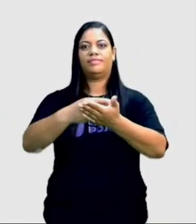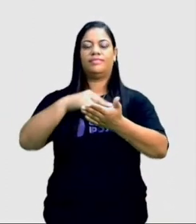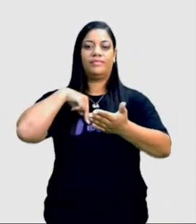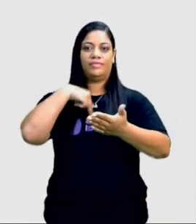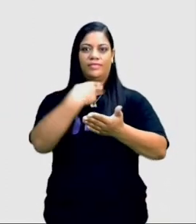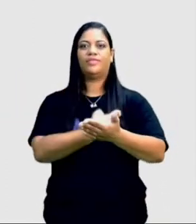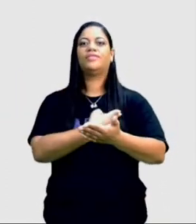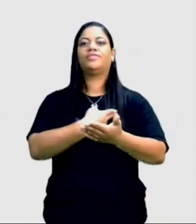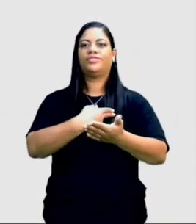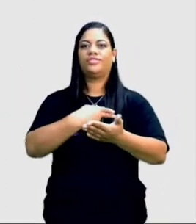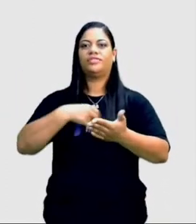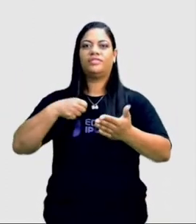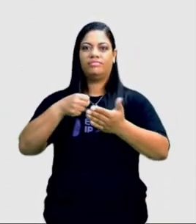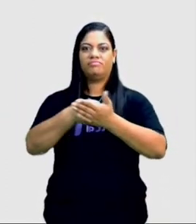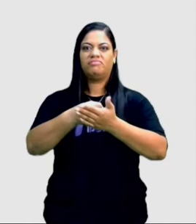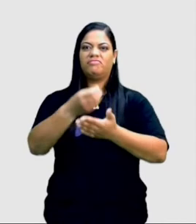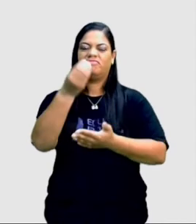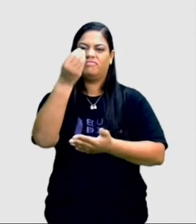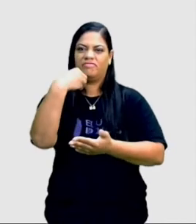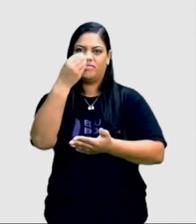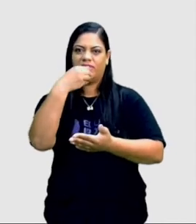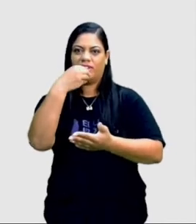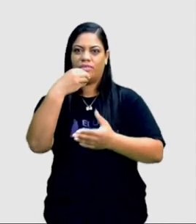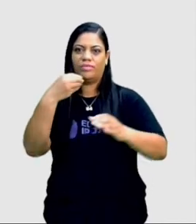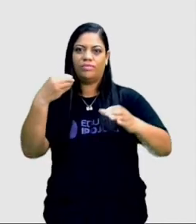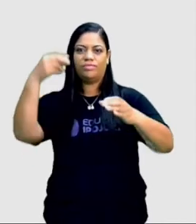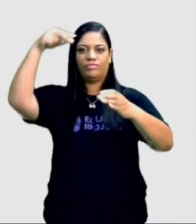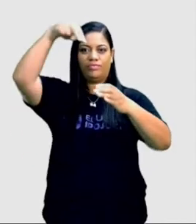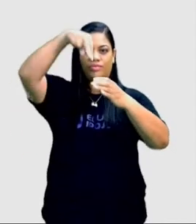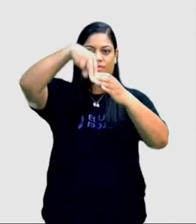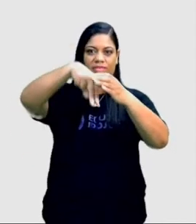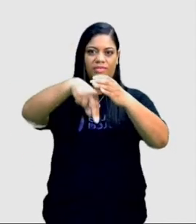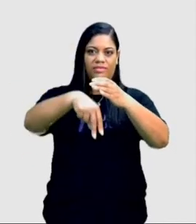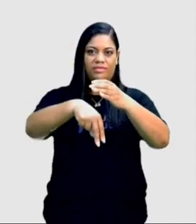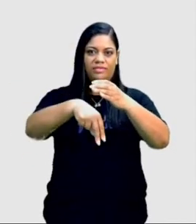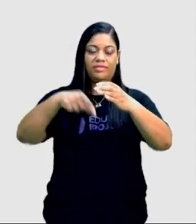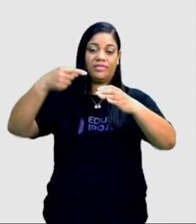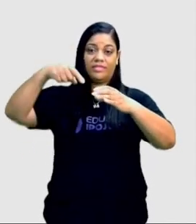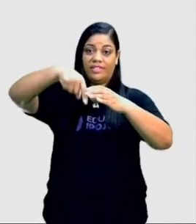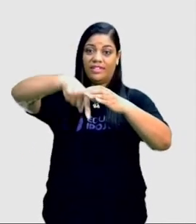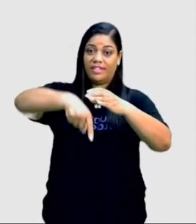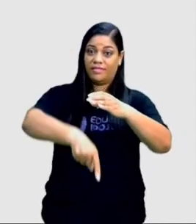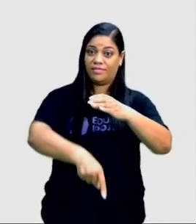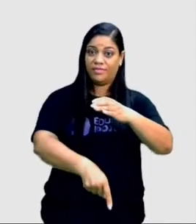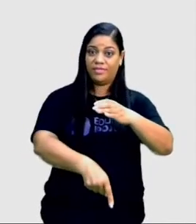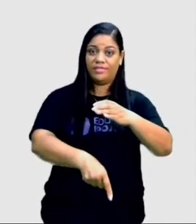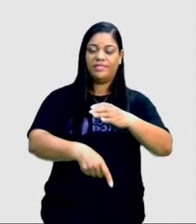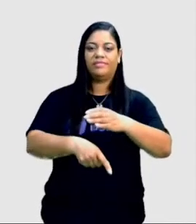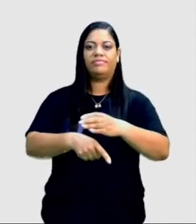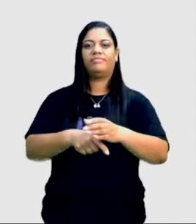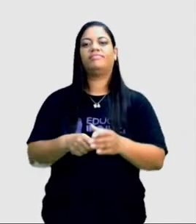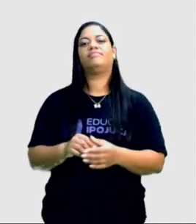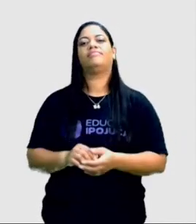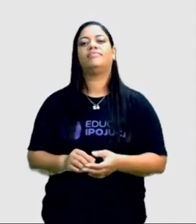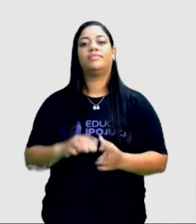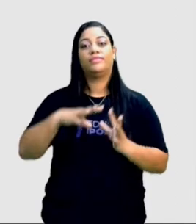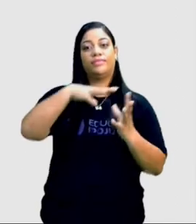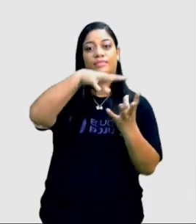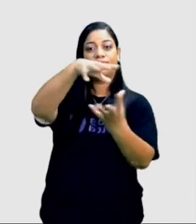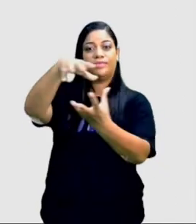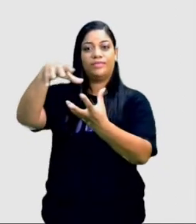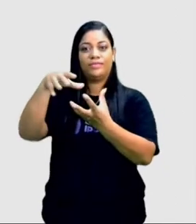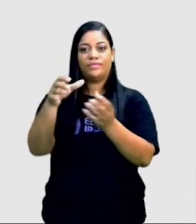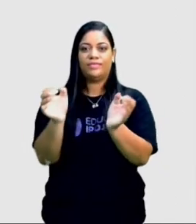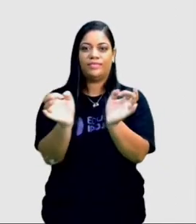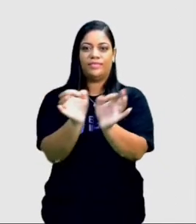gente. A gente é fraco. Cai no buraco. O buraco é fundo? Acabou